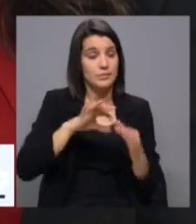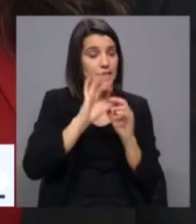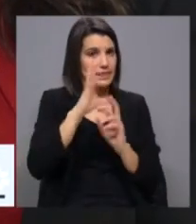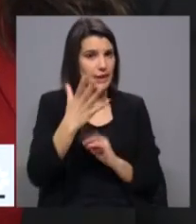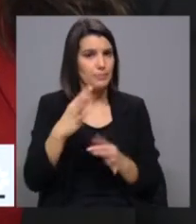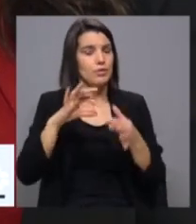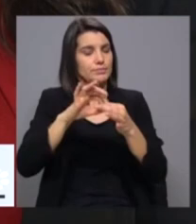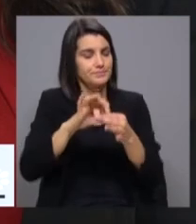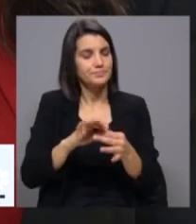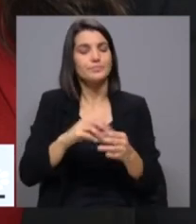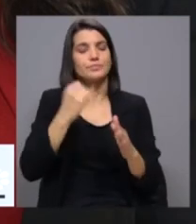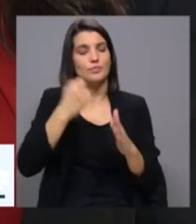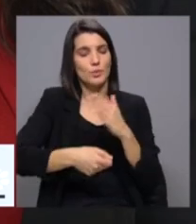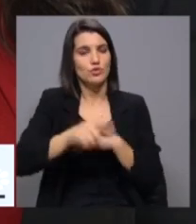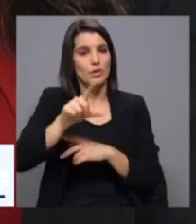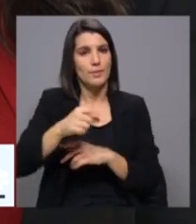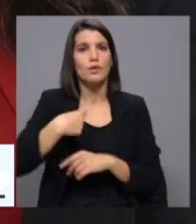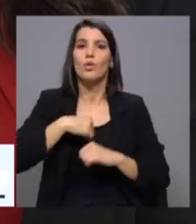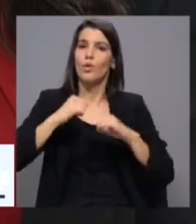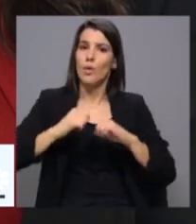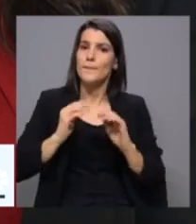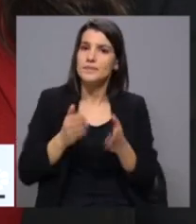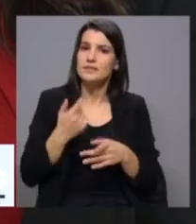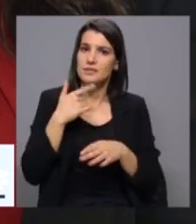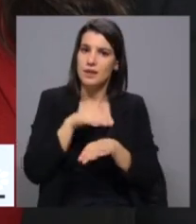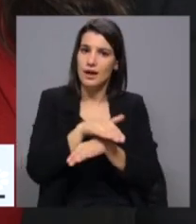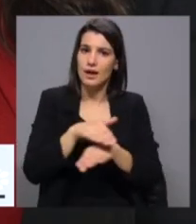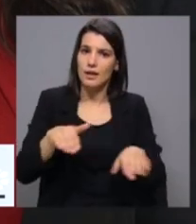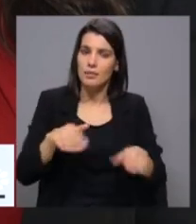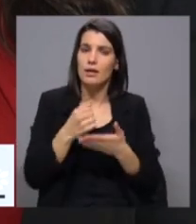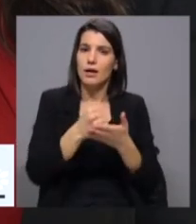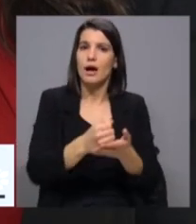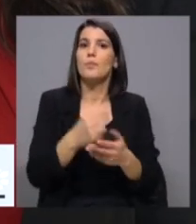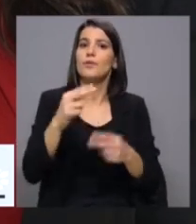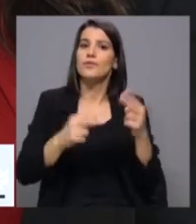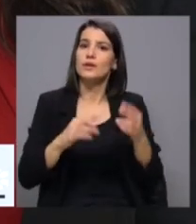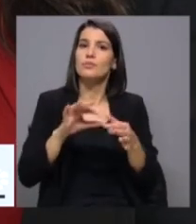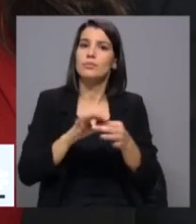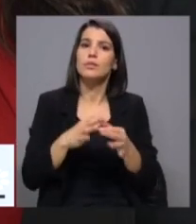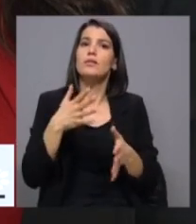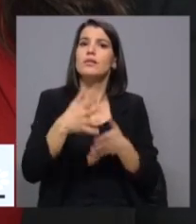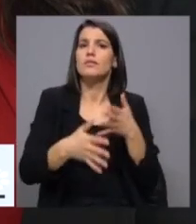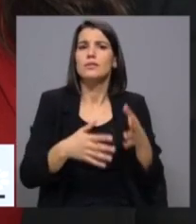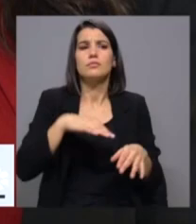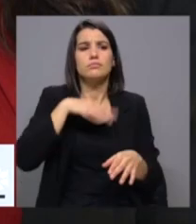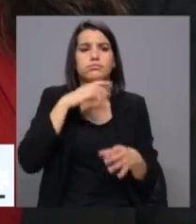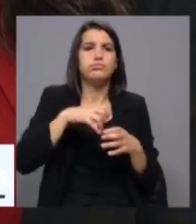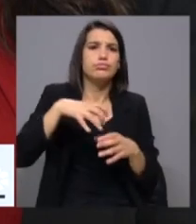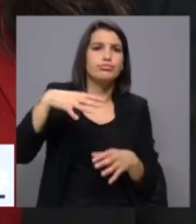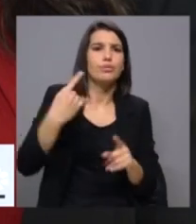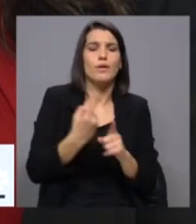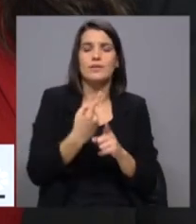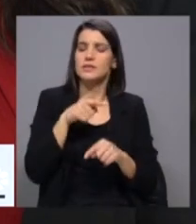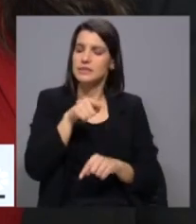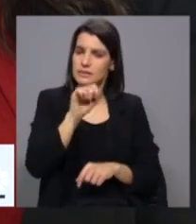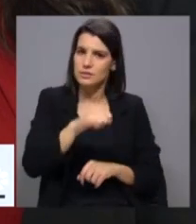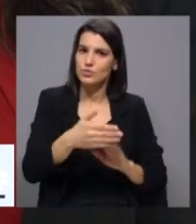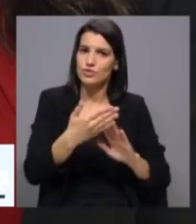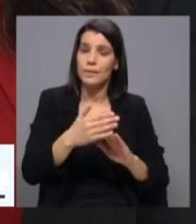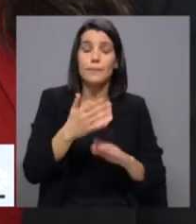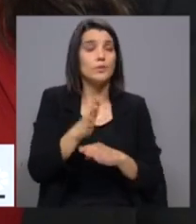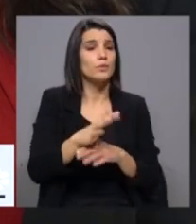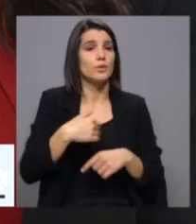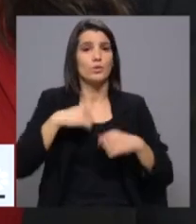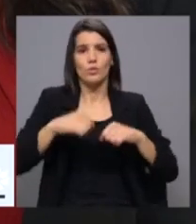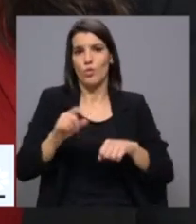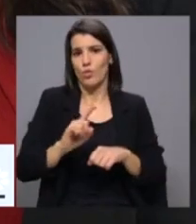com impostos. Nós concordamos que é preciso acabar com os benefícios fiscais sobre indústrias poluentes. É urgente. Mas, por exemplo, não concordamos